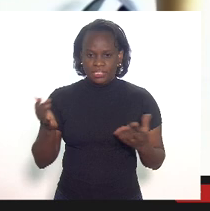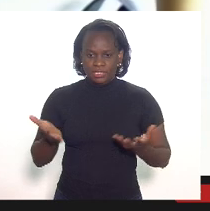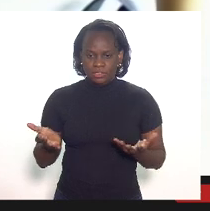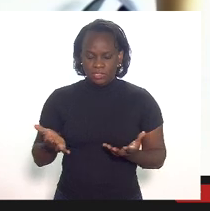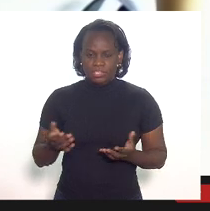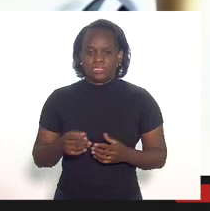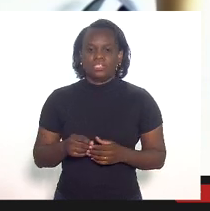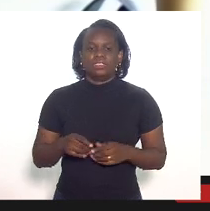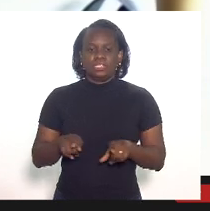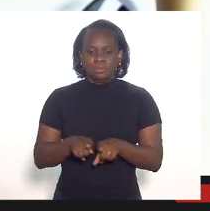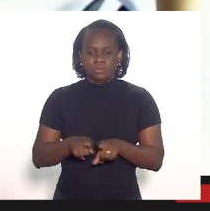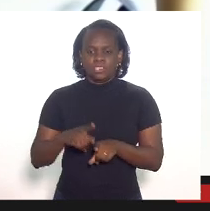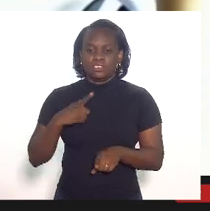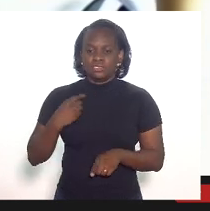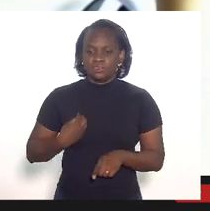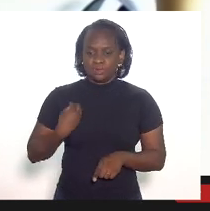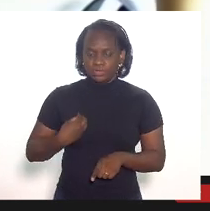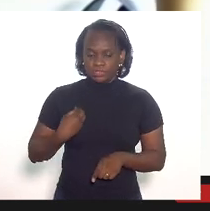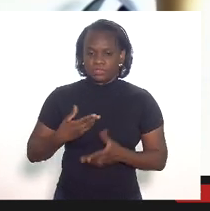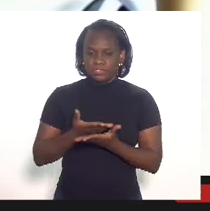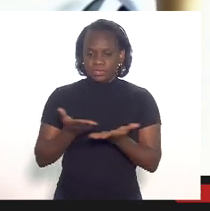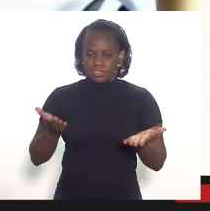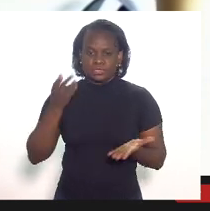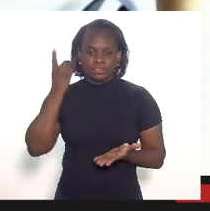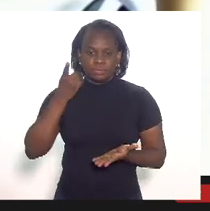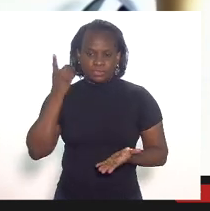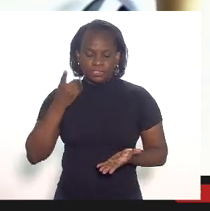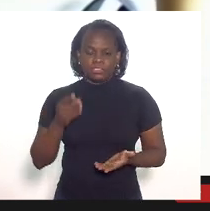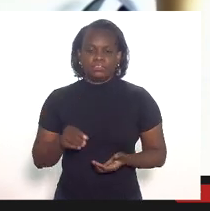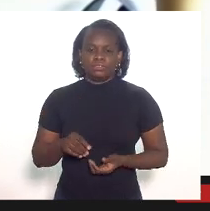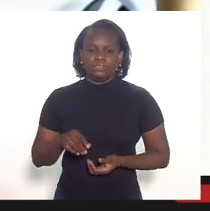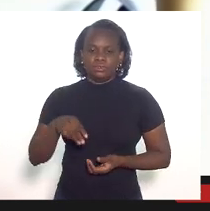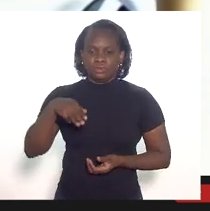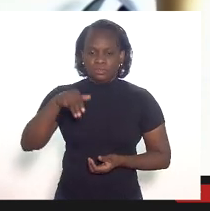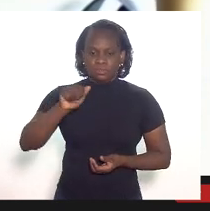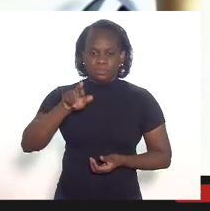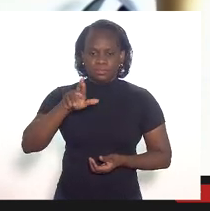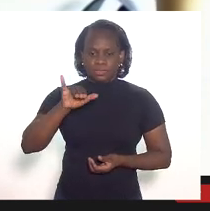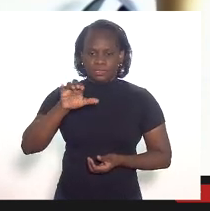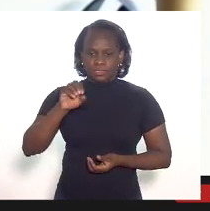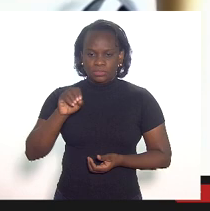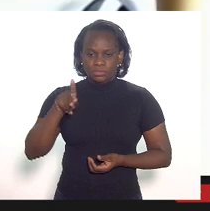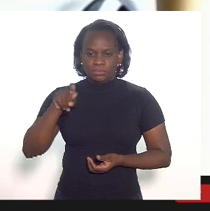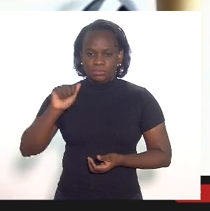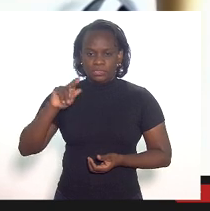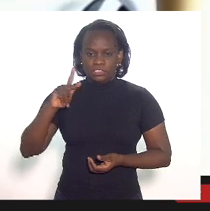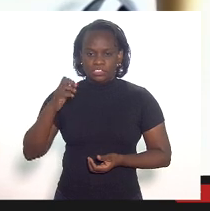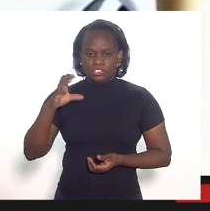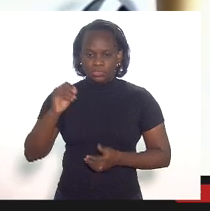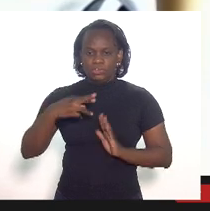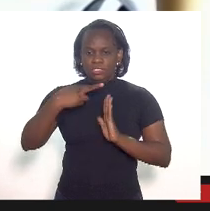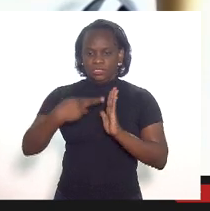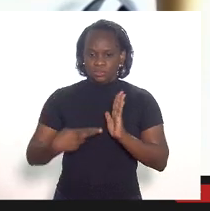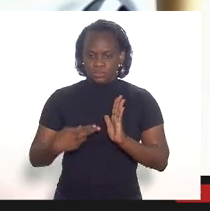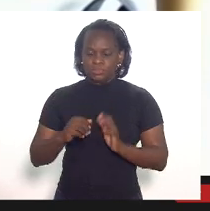e contando com a presença dos senhores deputados, Márcio Pacheco, relator,